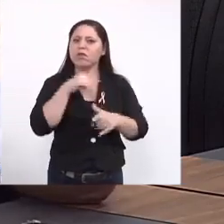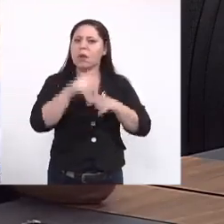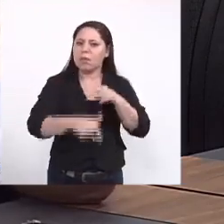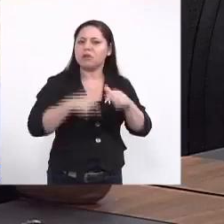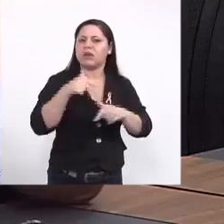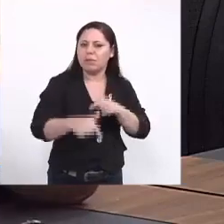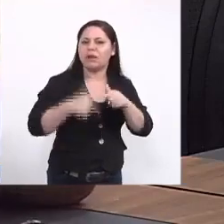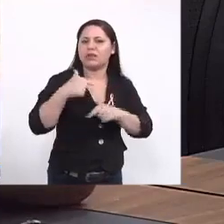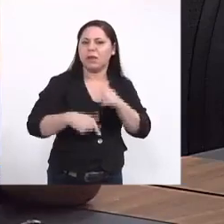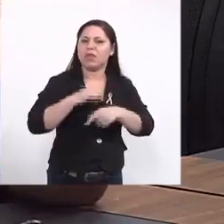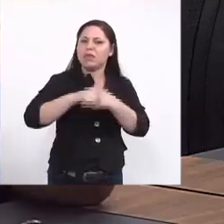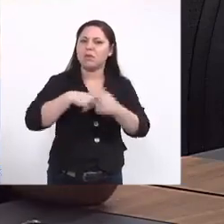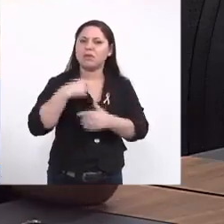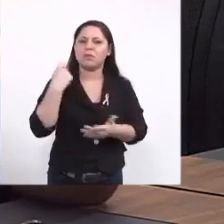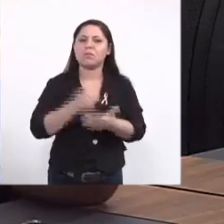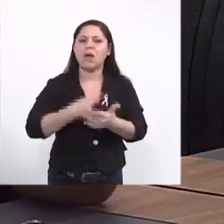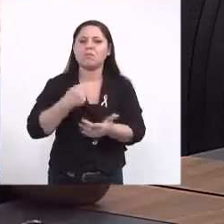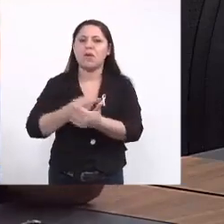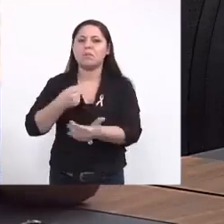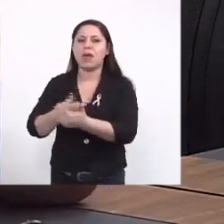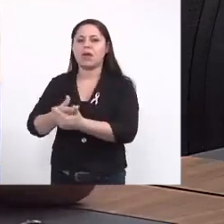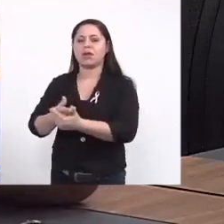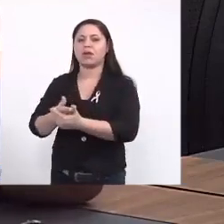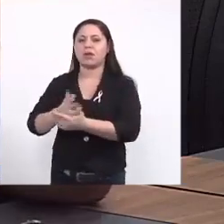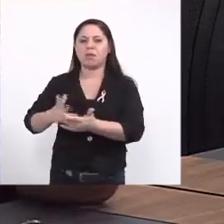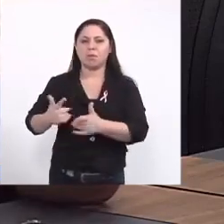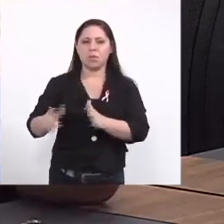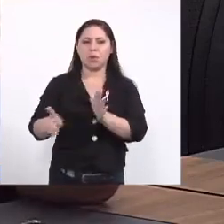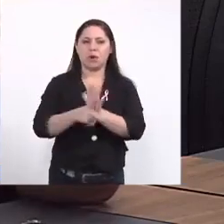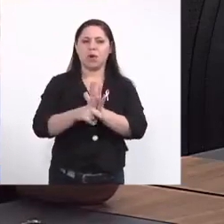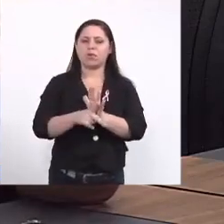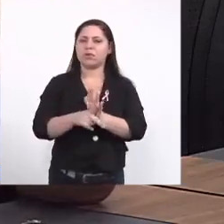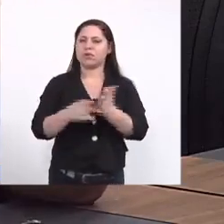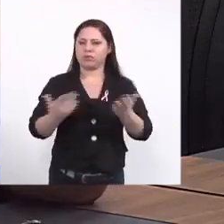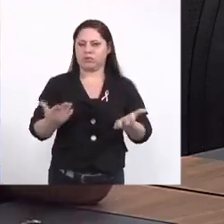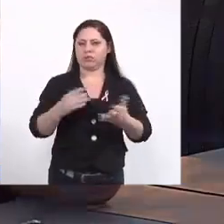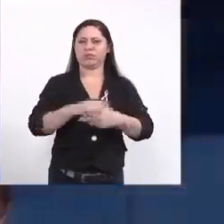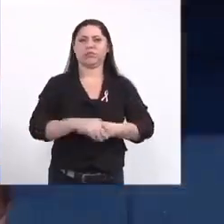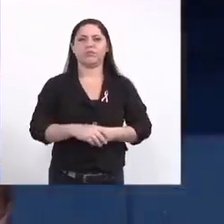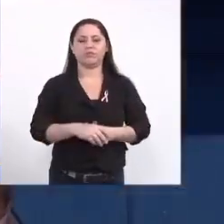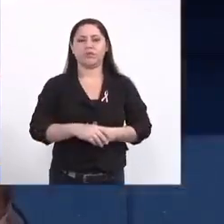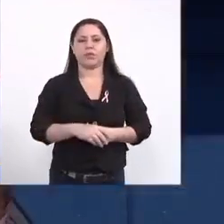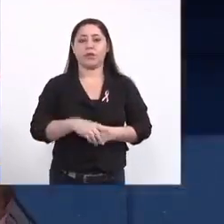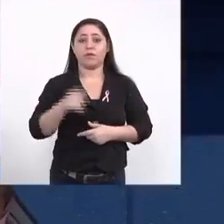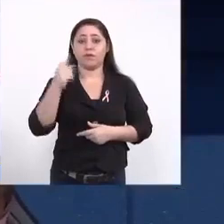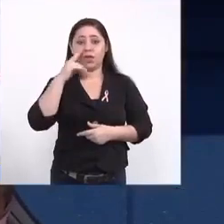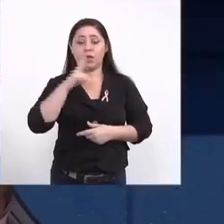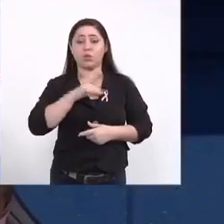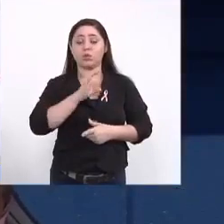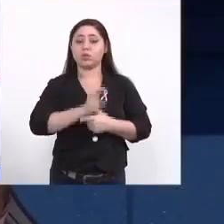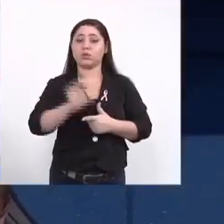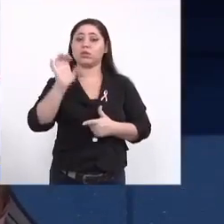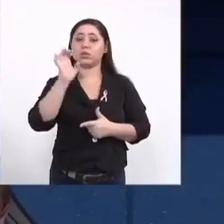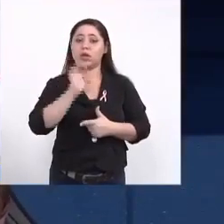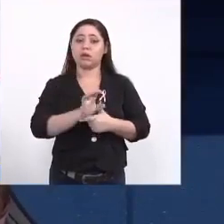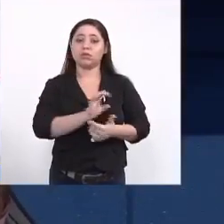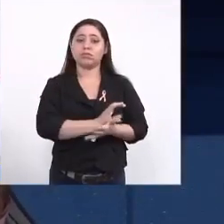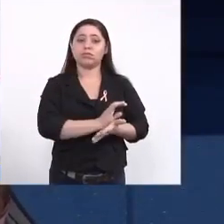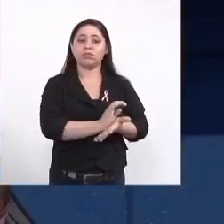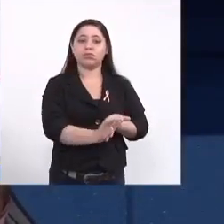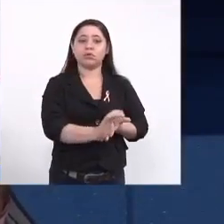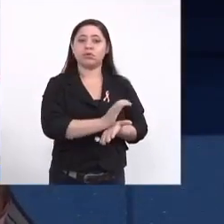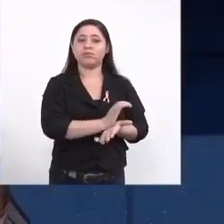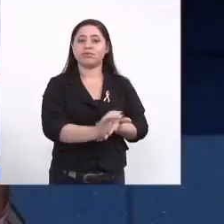trabalha trabalha e depois você tem que passar um pires extremamente absurdo e você vê o Estado investindo num